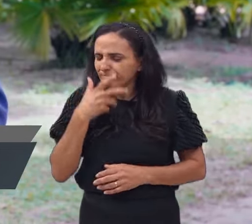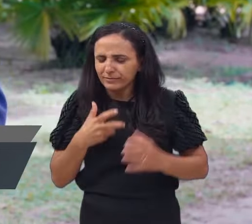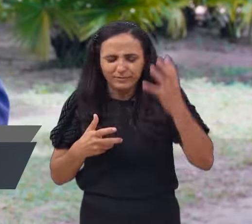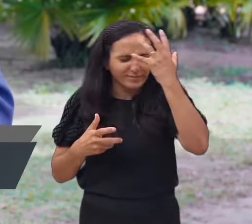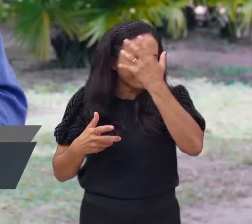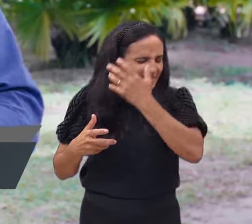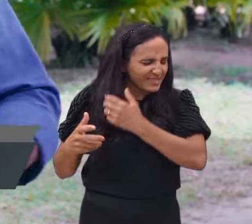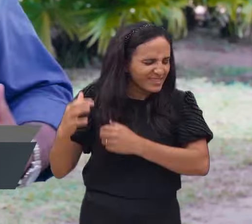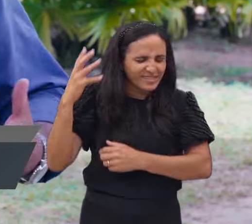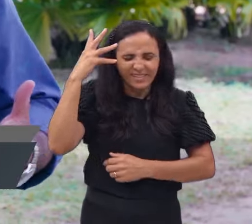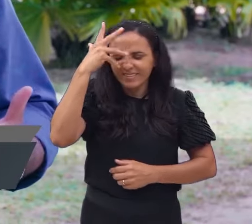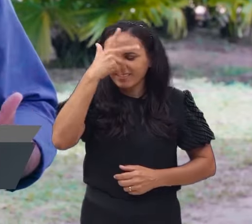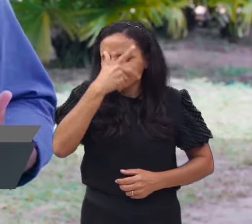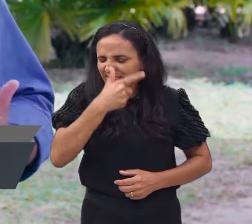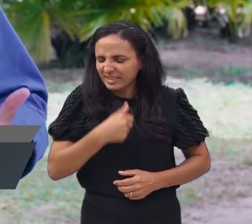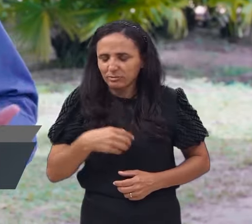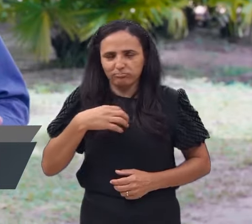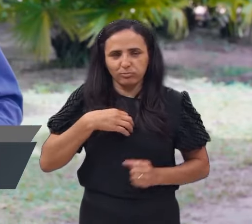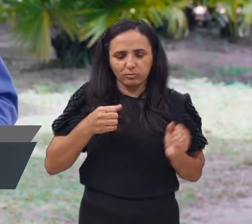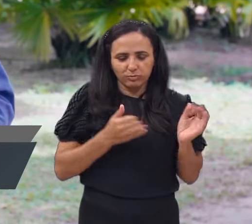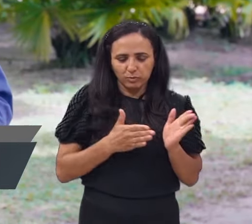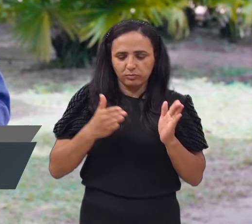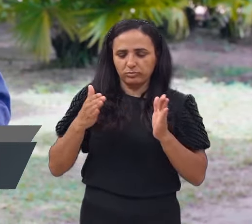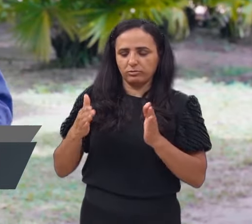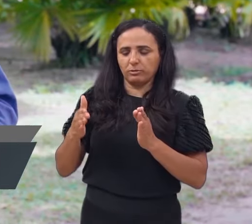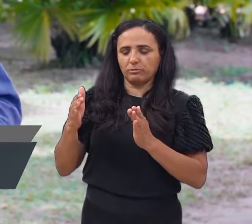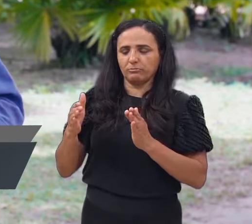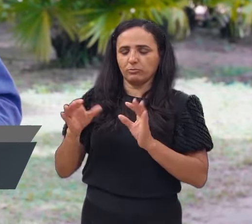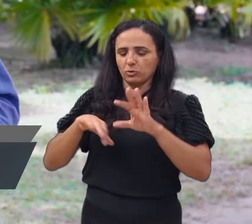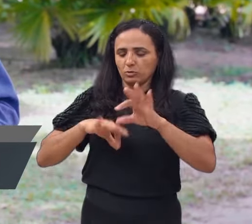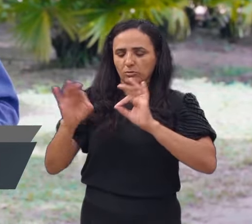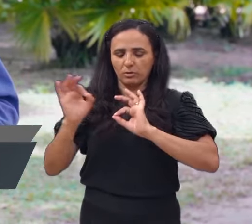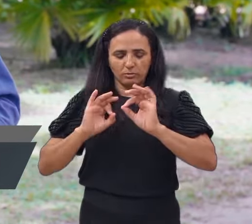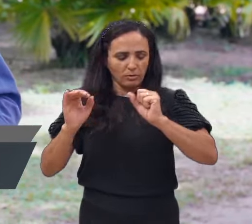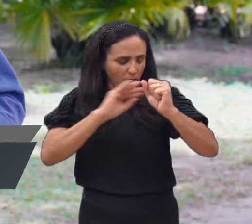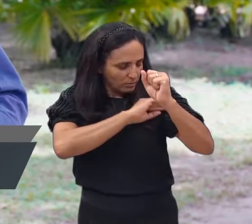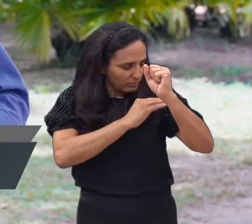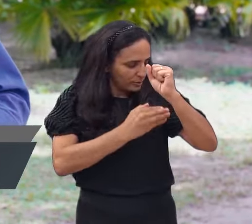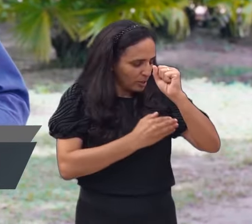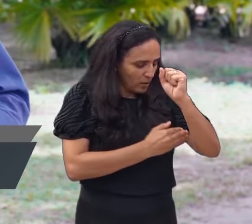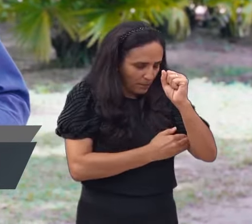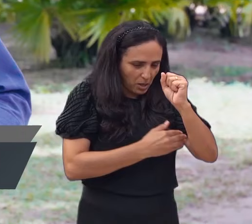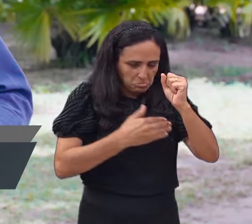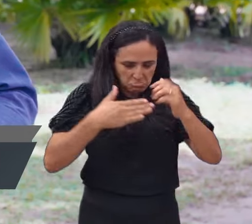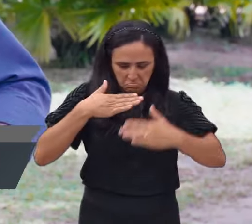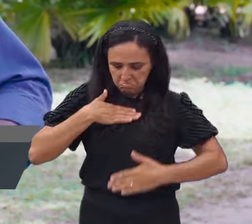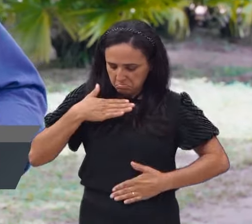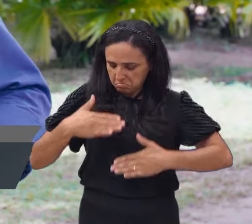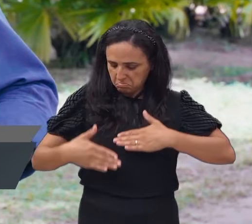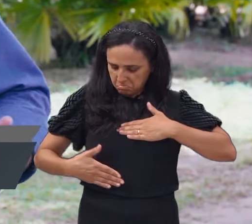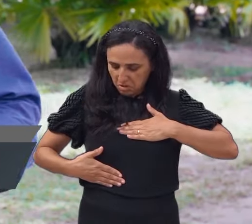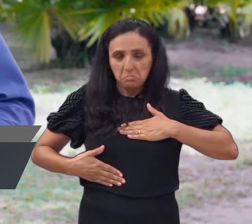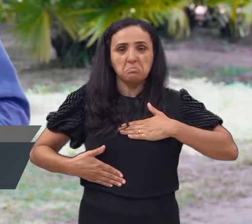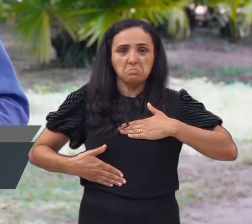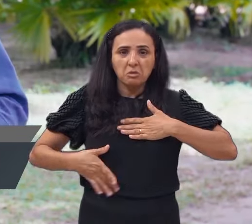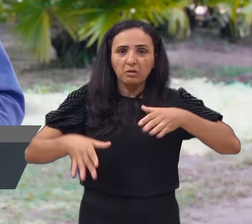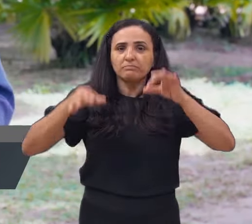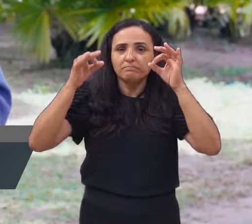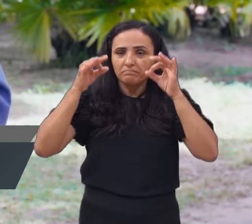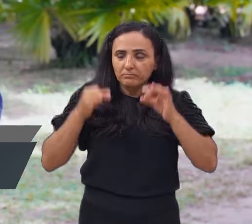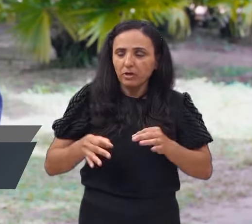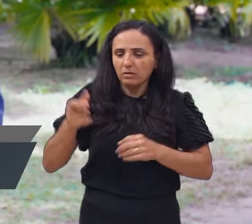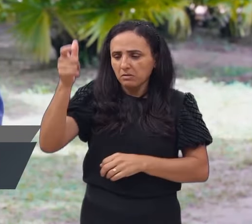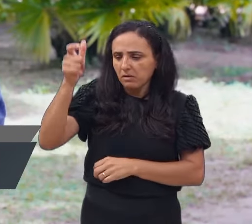aparência, um homem preparado, praticamente, numa questão de estrutura física,